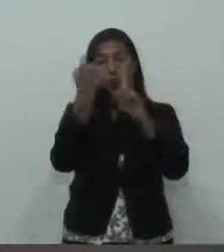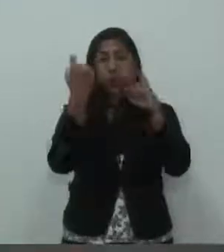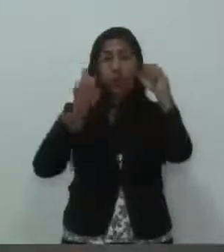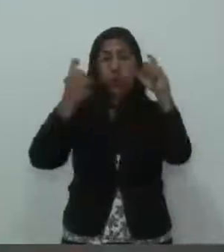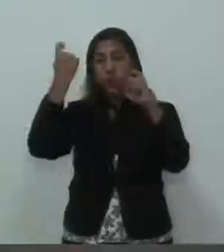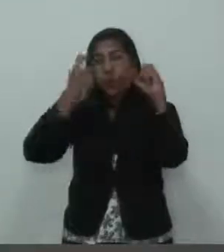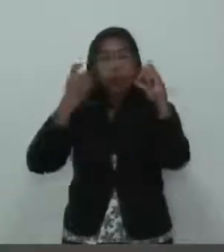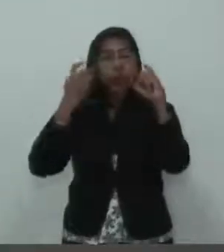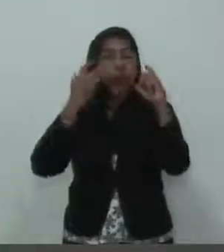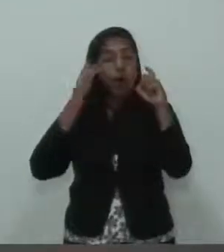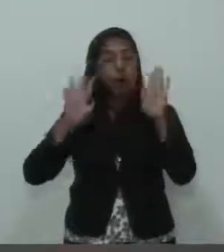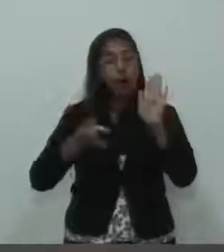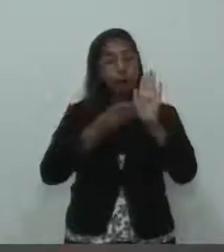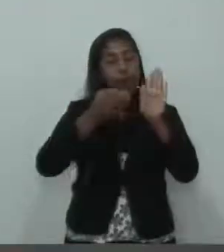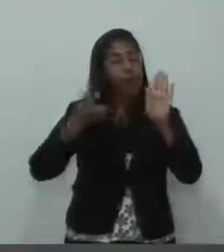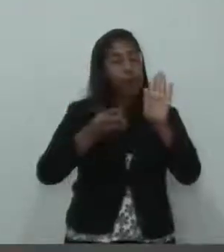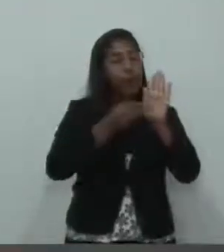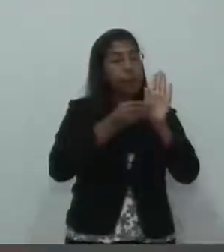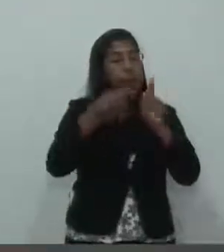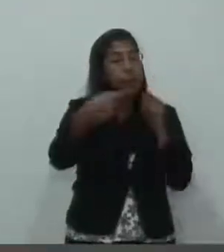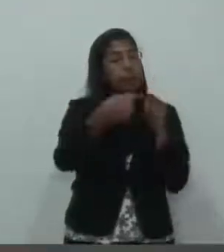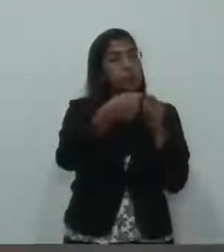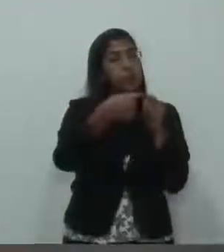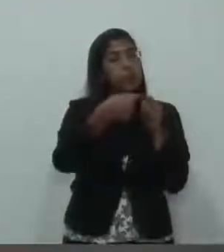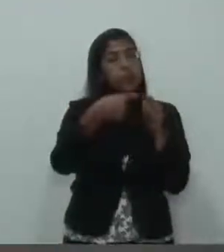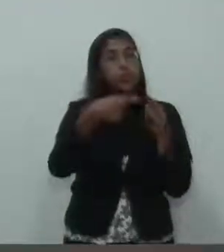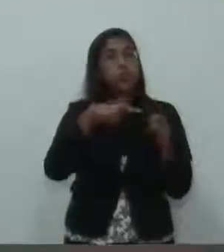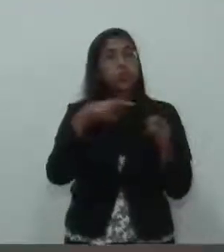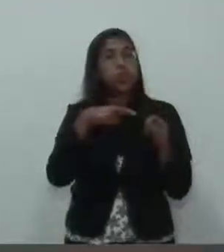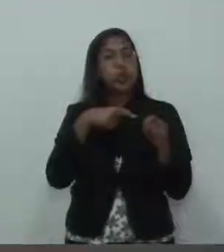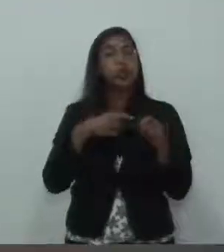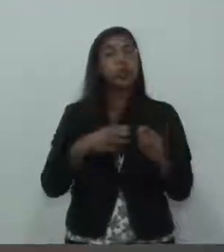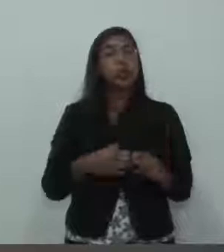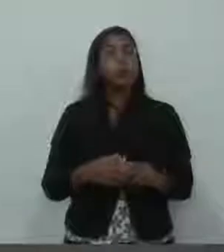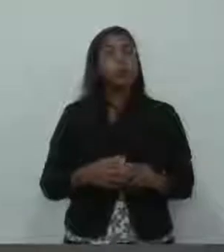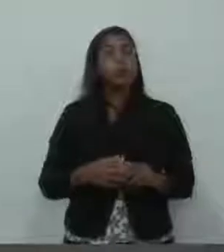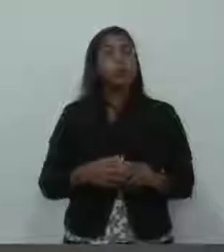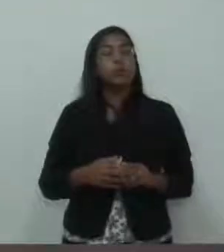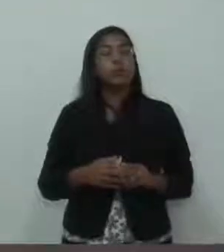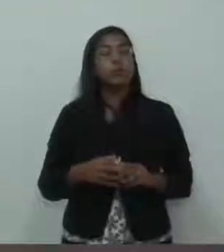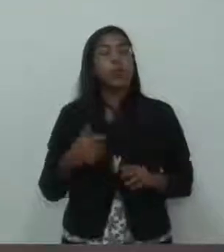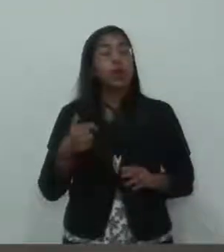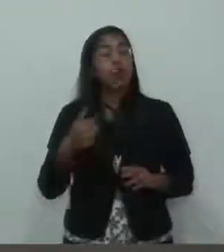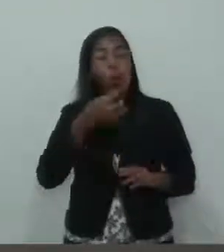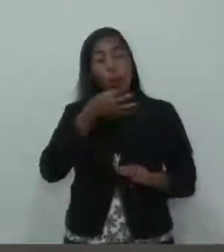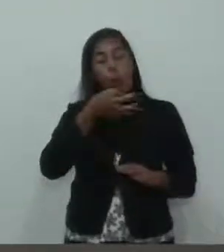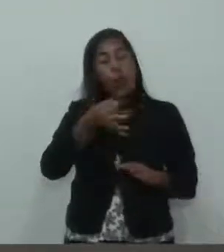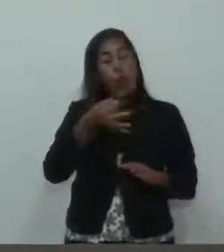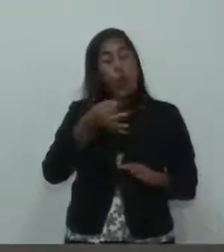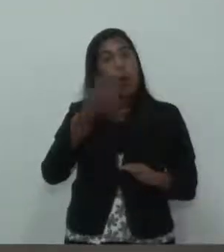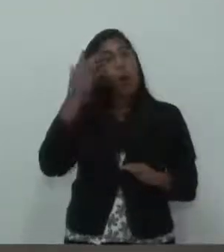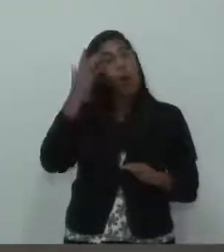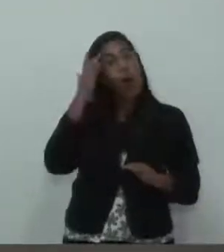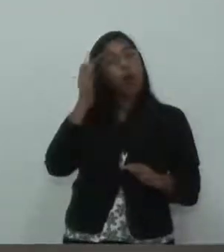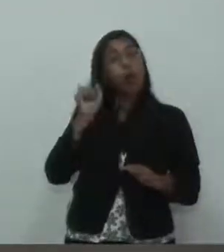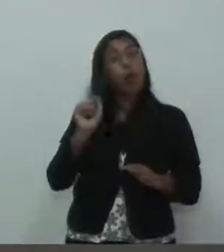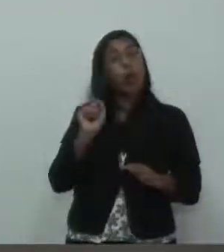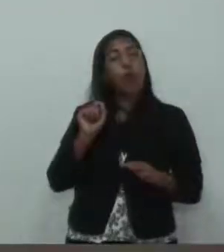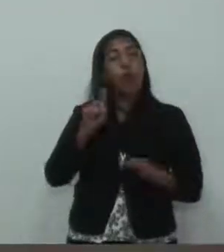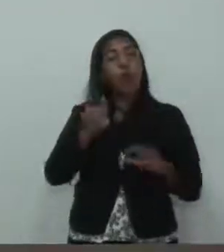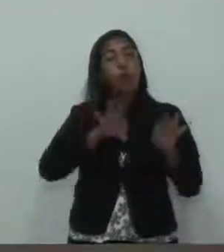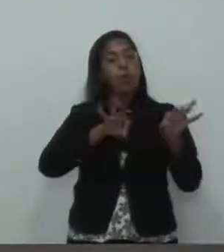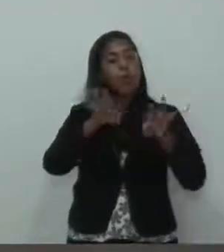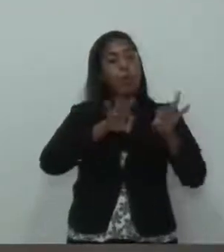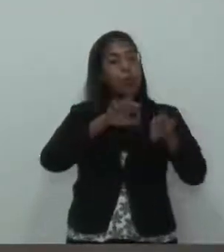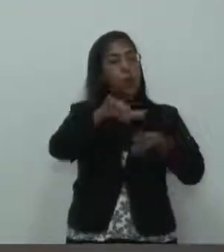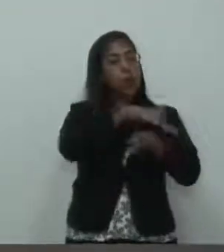semana seguinte, apresentado as emendas aqui desses pontos, outras foram feitas. Eu acho que o plano, se ele não será o ideal,